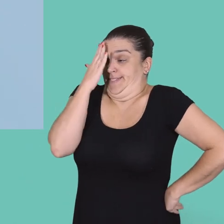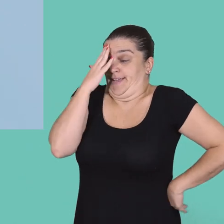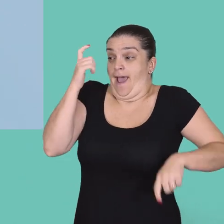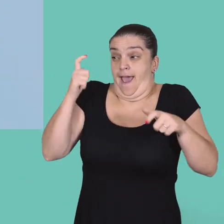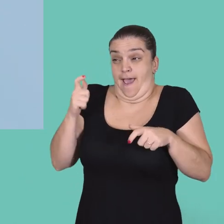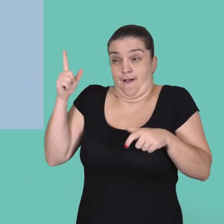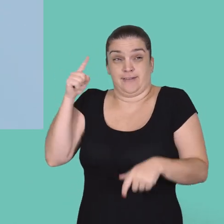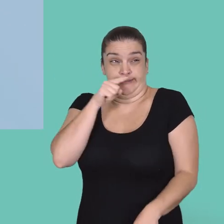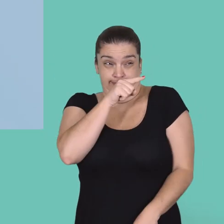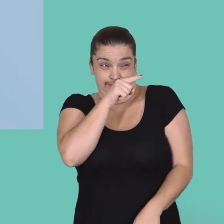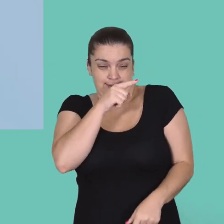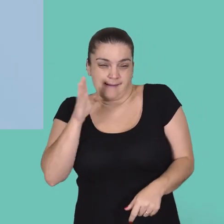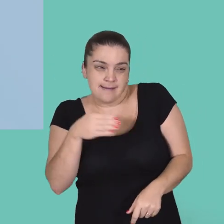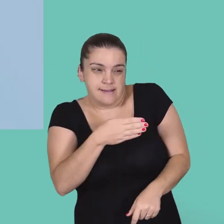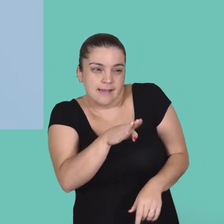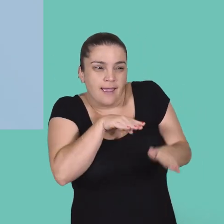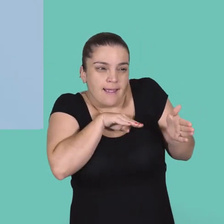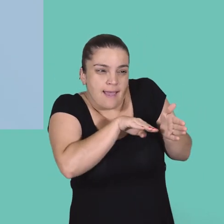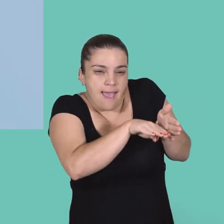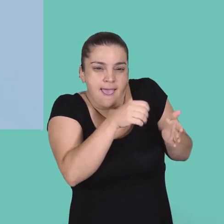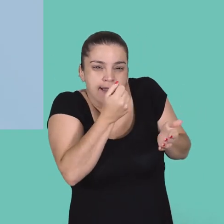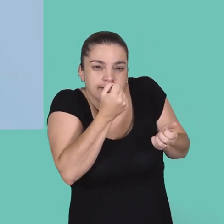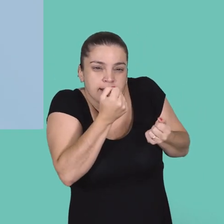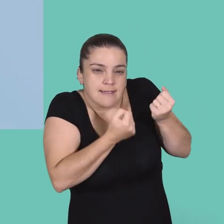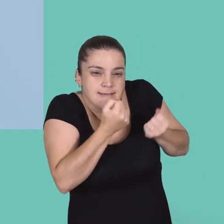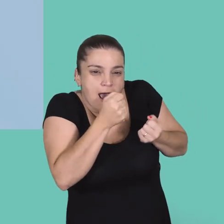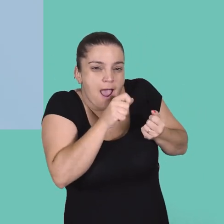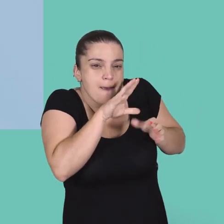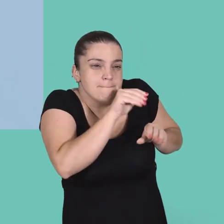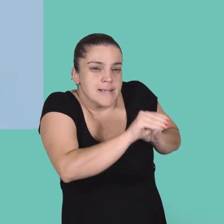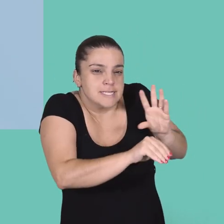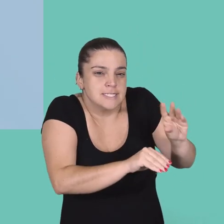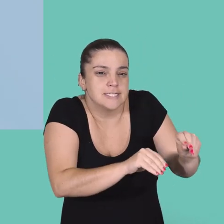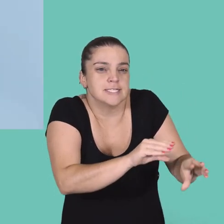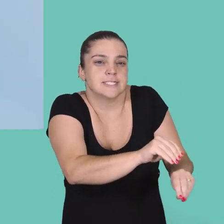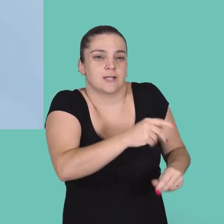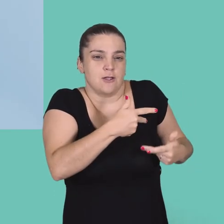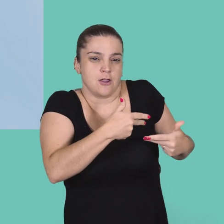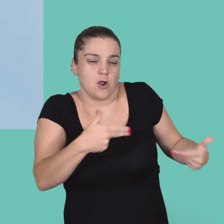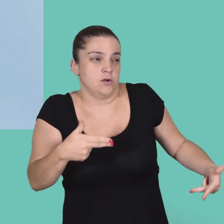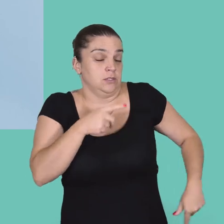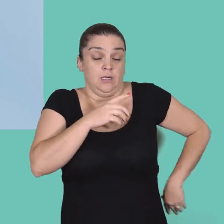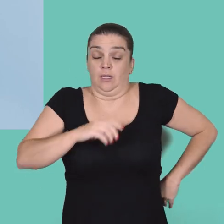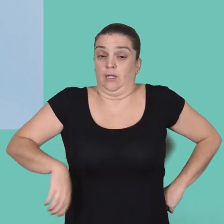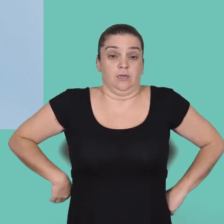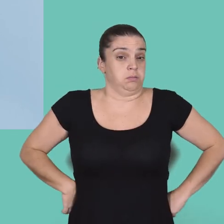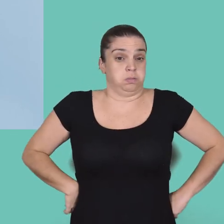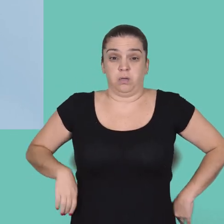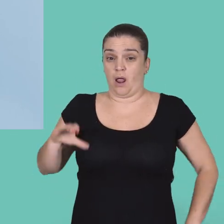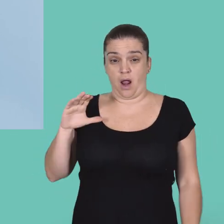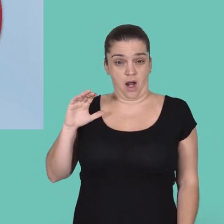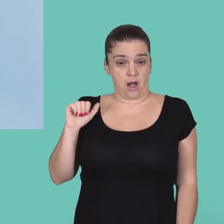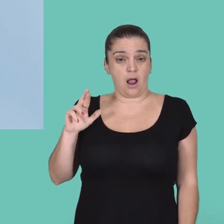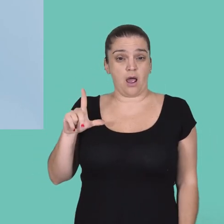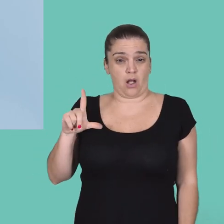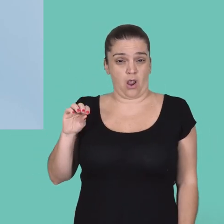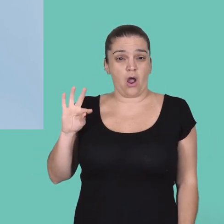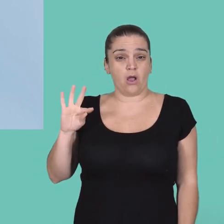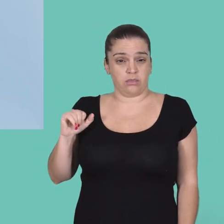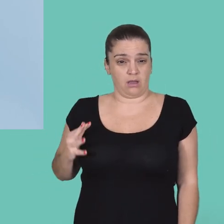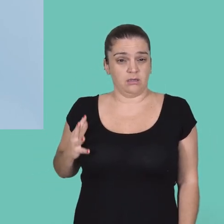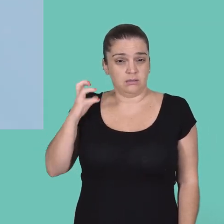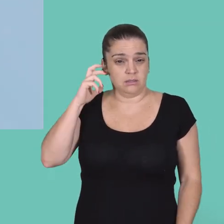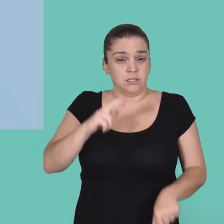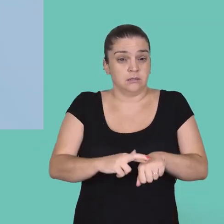Já sei onde é que ela está, ela está lá na garagem do pai dela mexendo com a ferramenta dele. Eu já disse um milhão de vezes para ela não